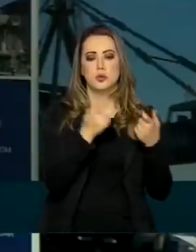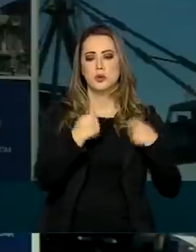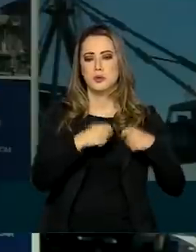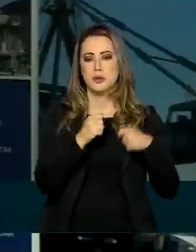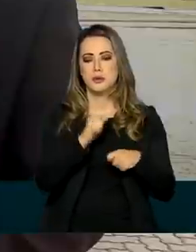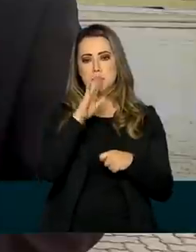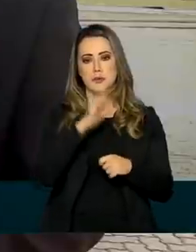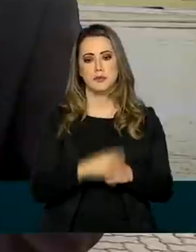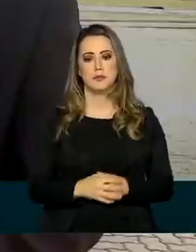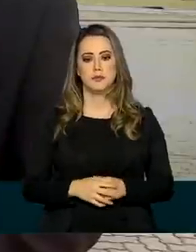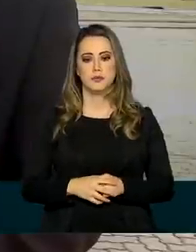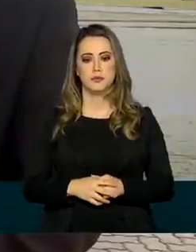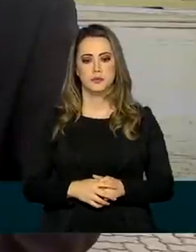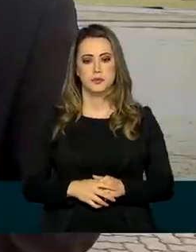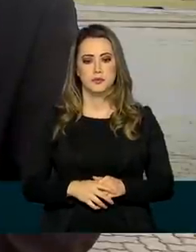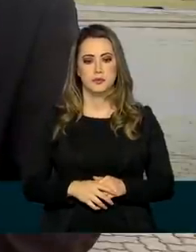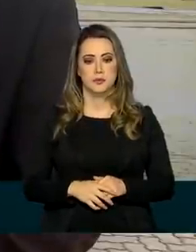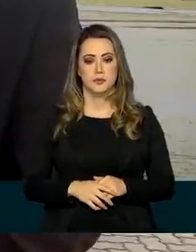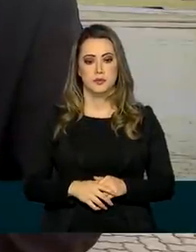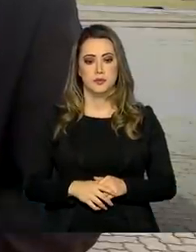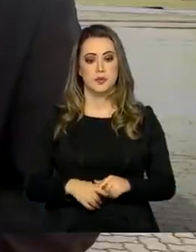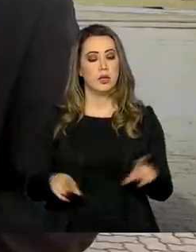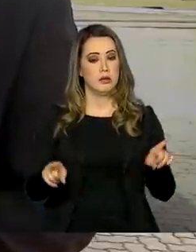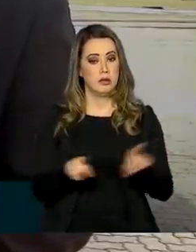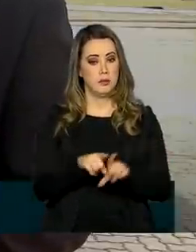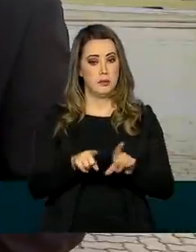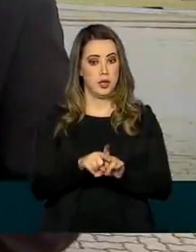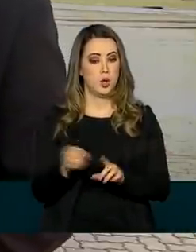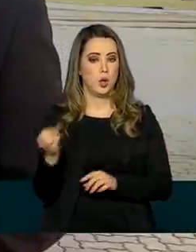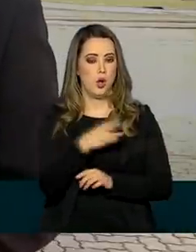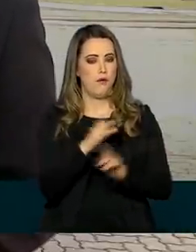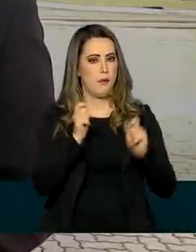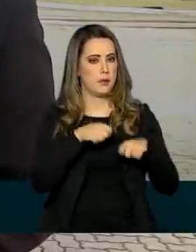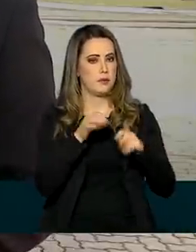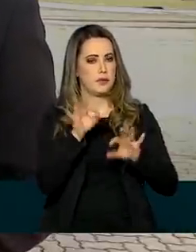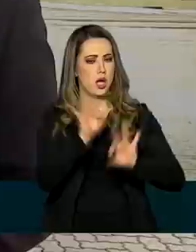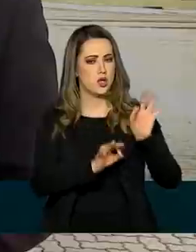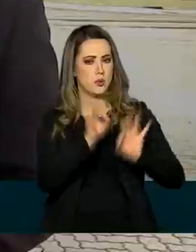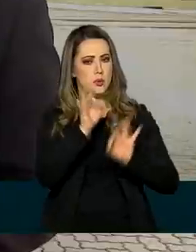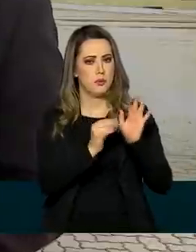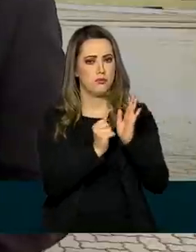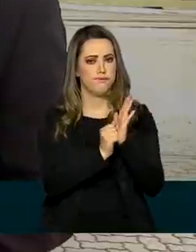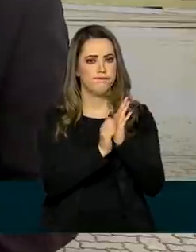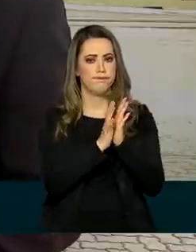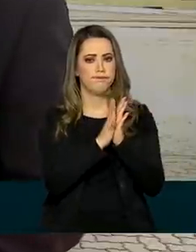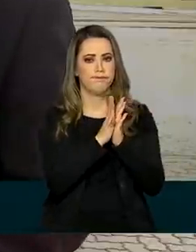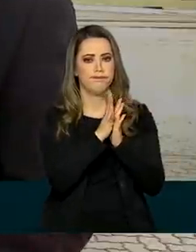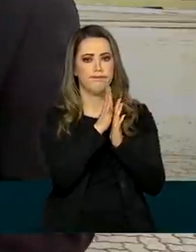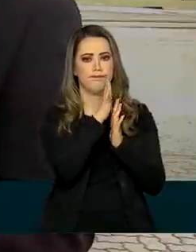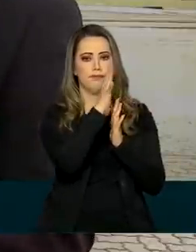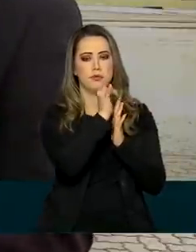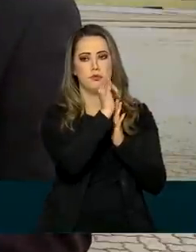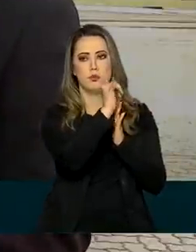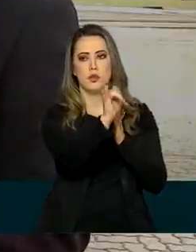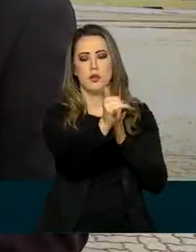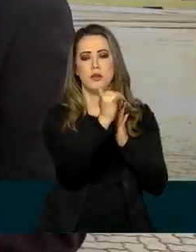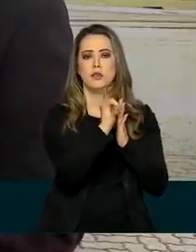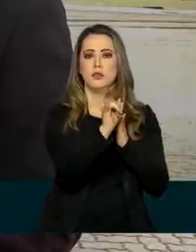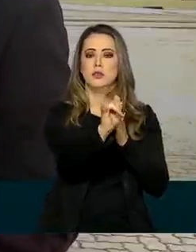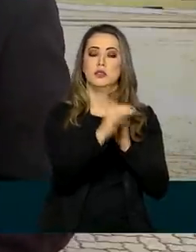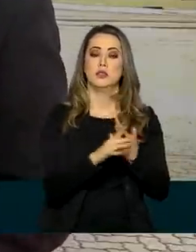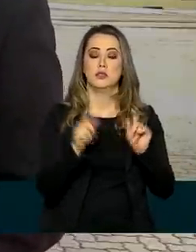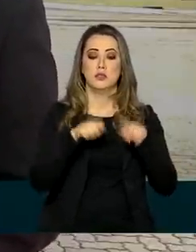necessitados do que a gente. Além de inaugurar a nova linha de torres de transmissão de energia, a Nuclep também concluiu a produção dos